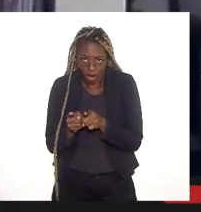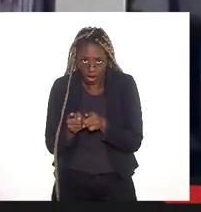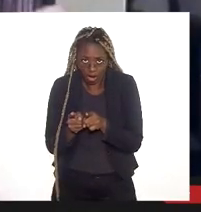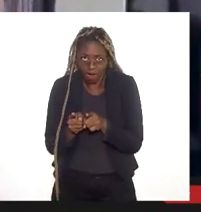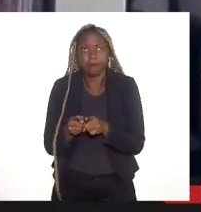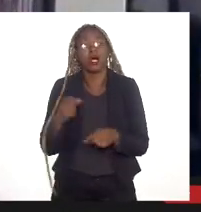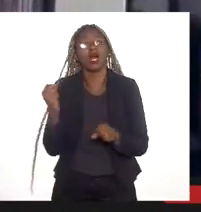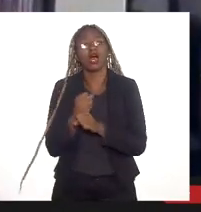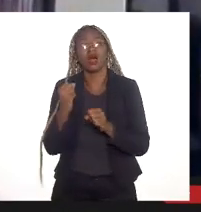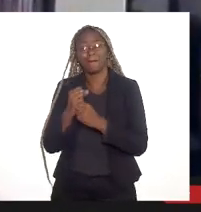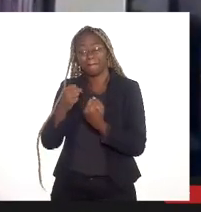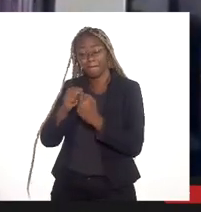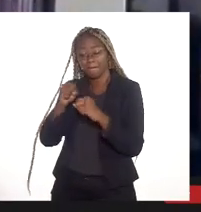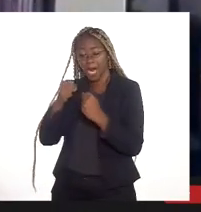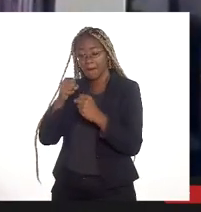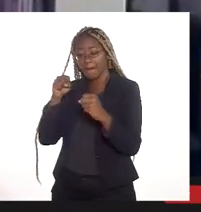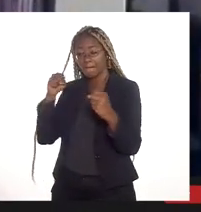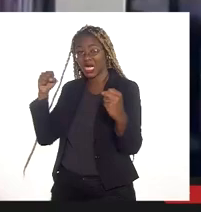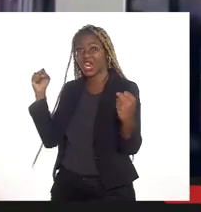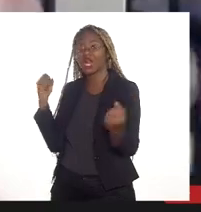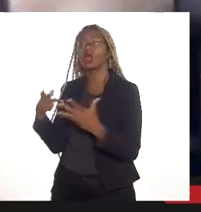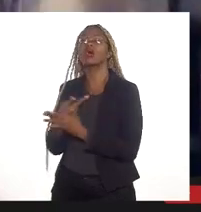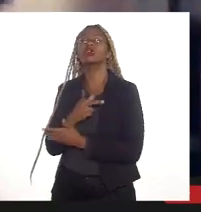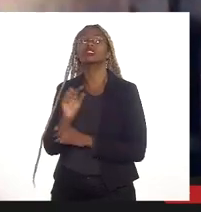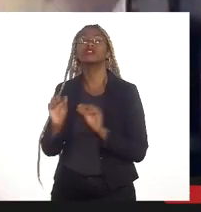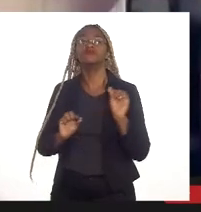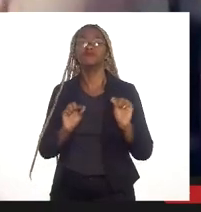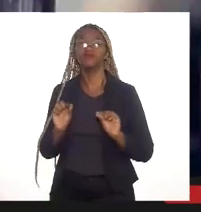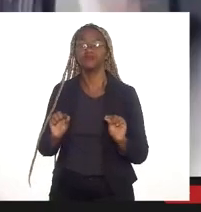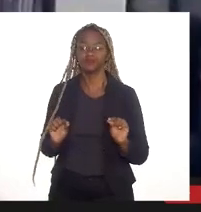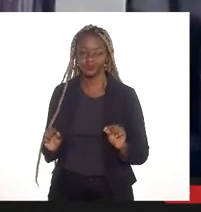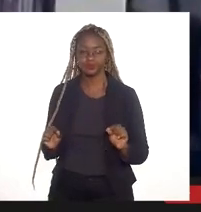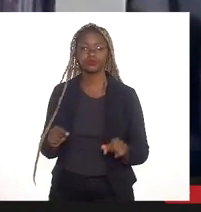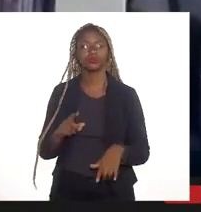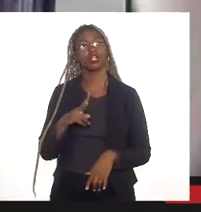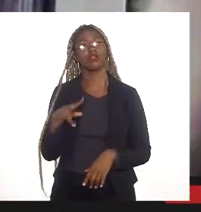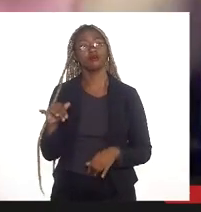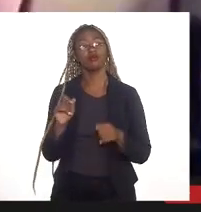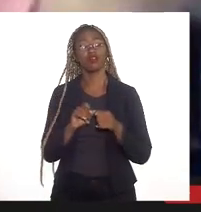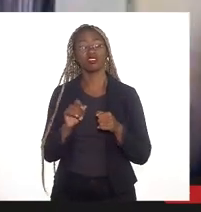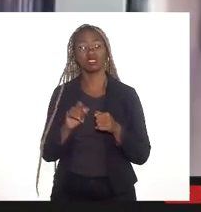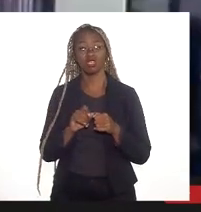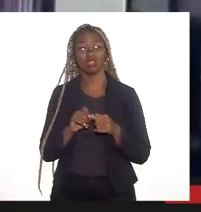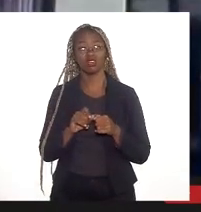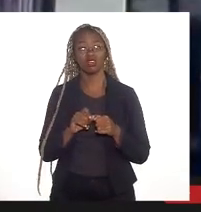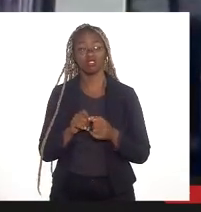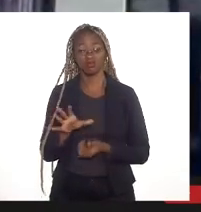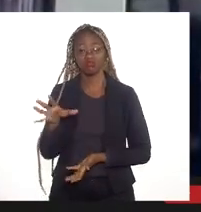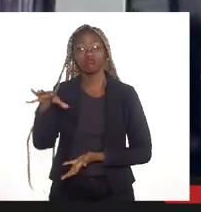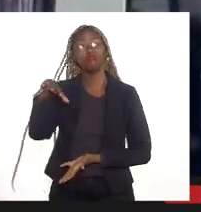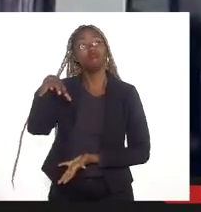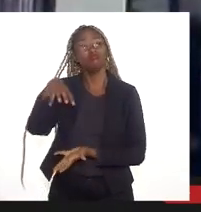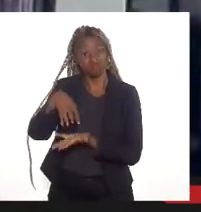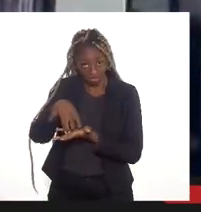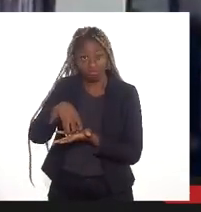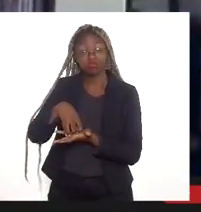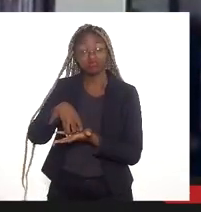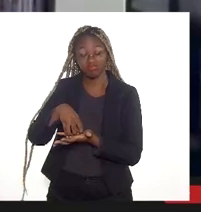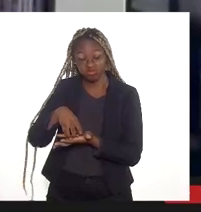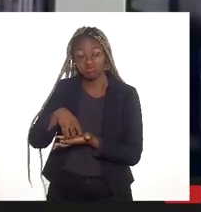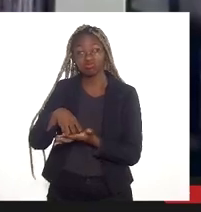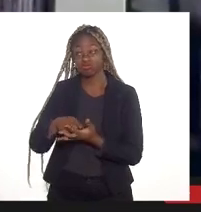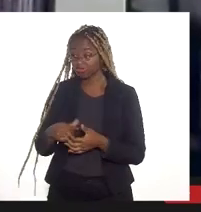grande monta. Então, o é acontece? Vai-se fazer, instala-se o centro de